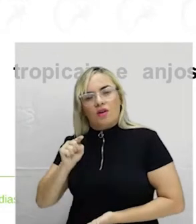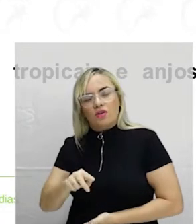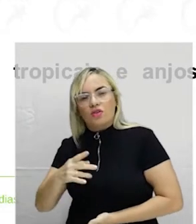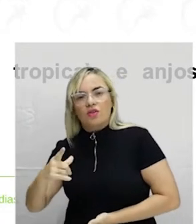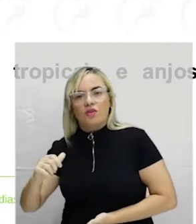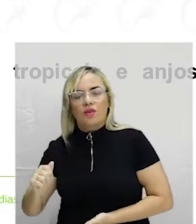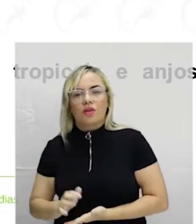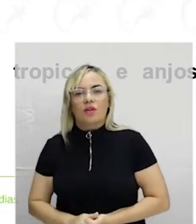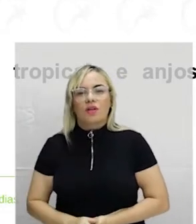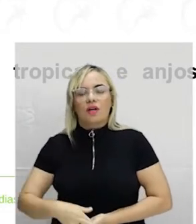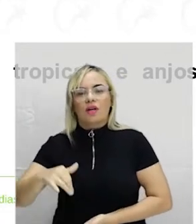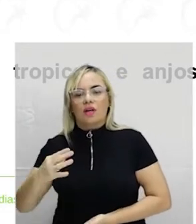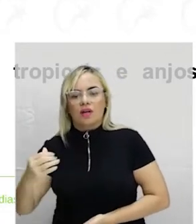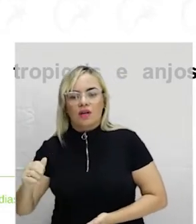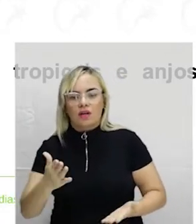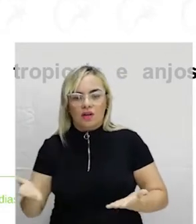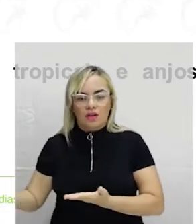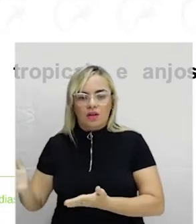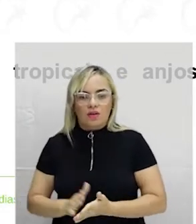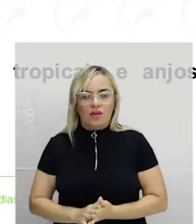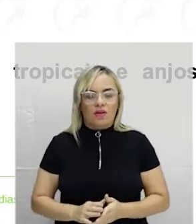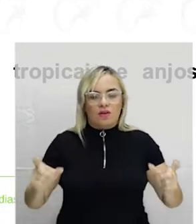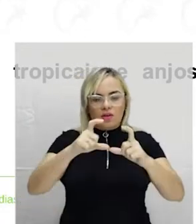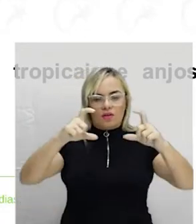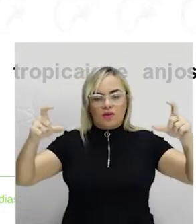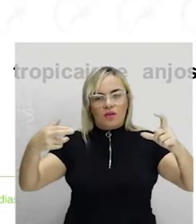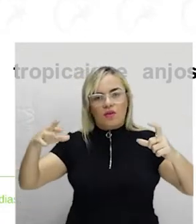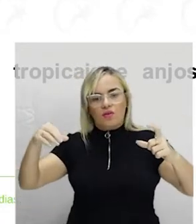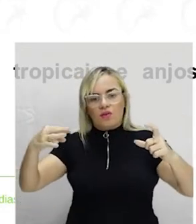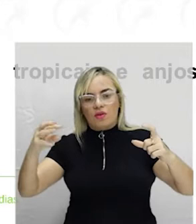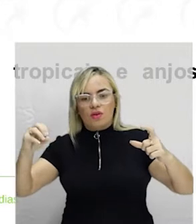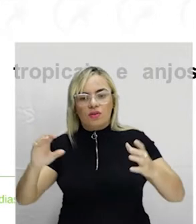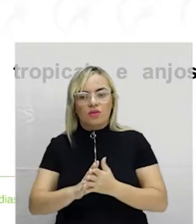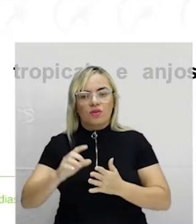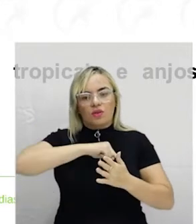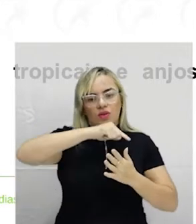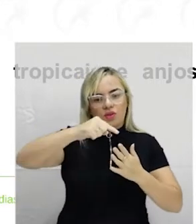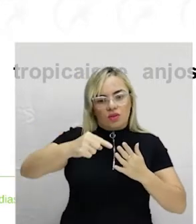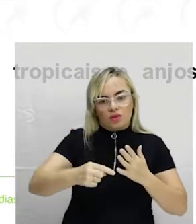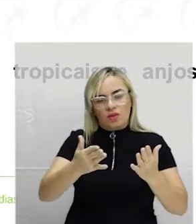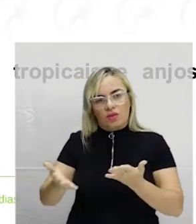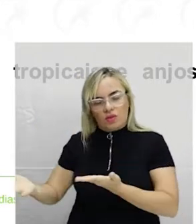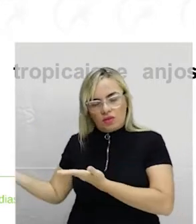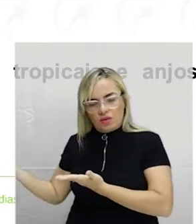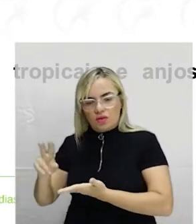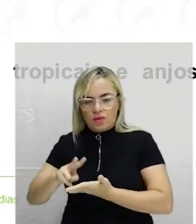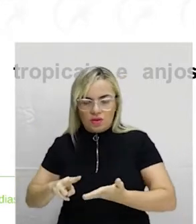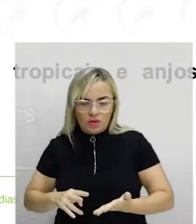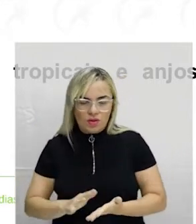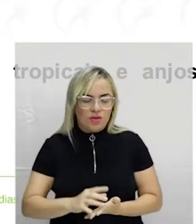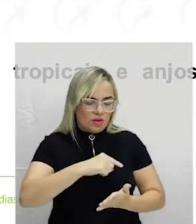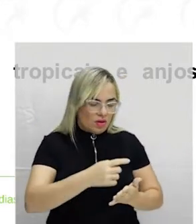Fachadas, frontões, frontispícios, portadas. Esses elementos todos são elementos técnicos, que para a gente não faz muita diferença,